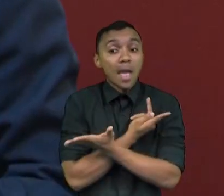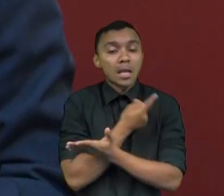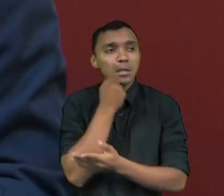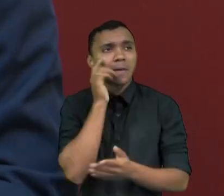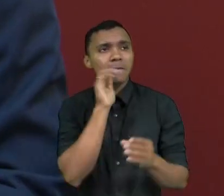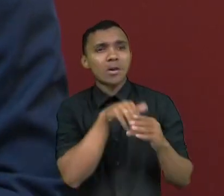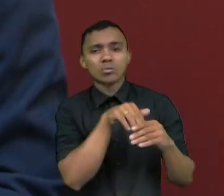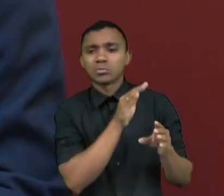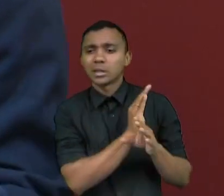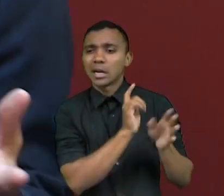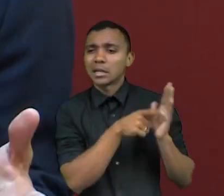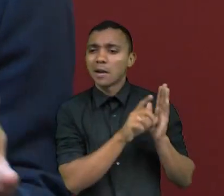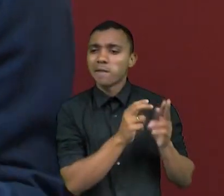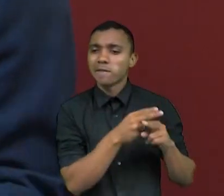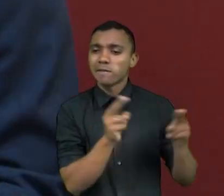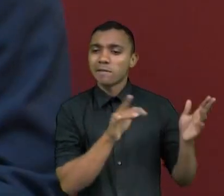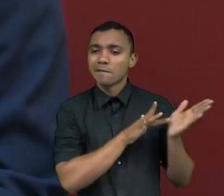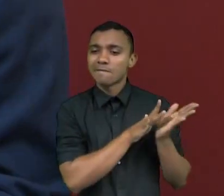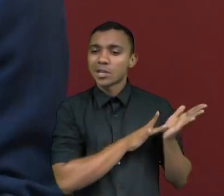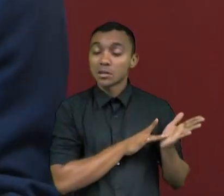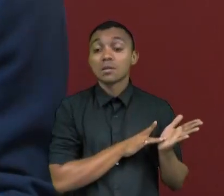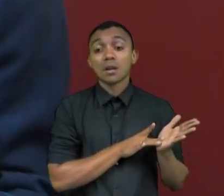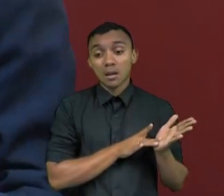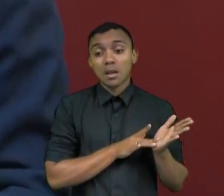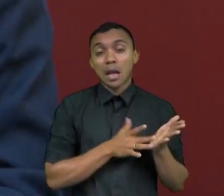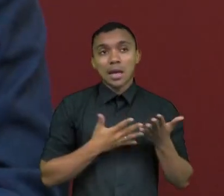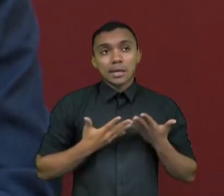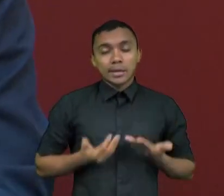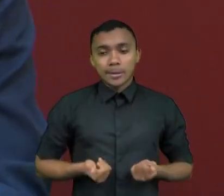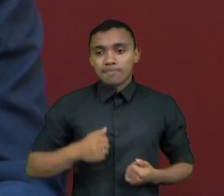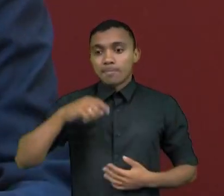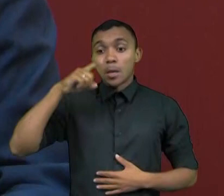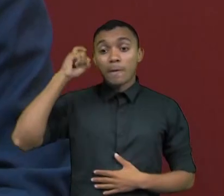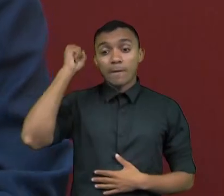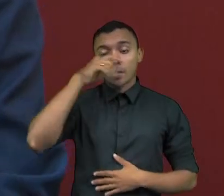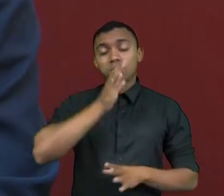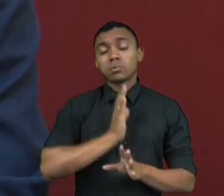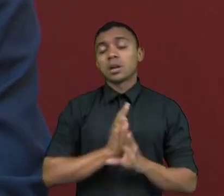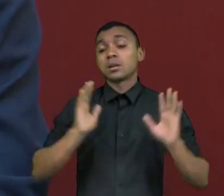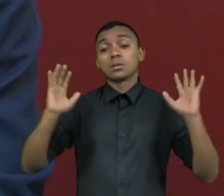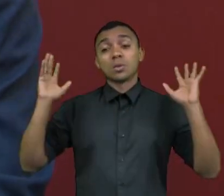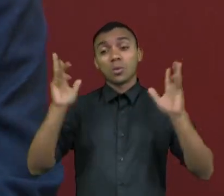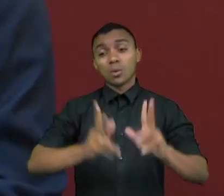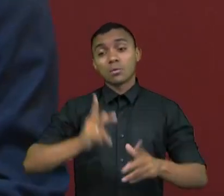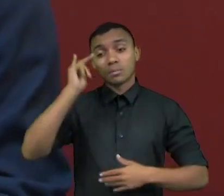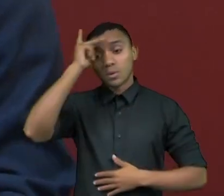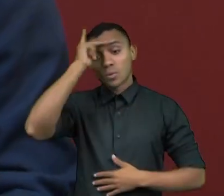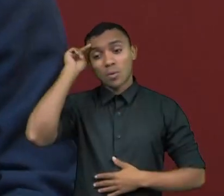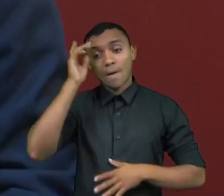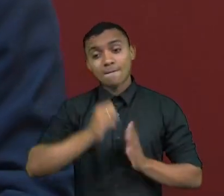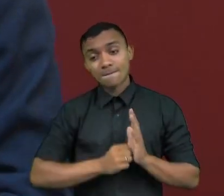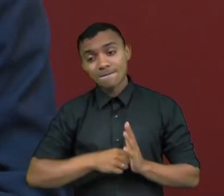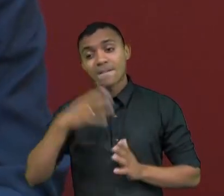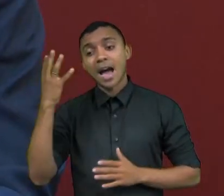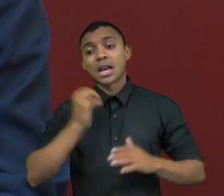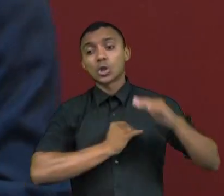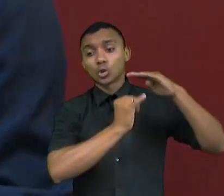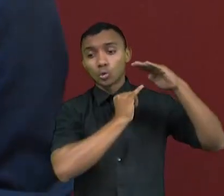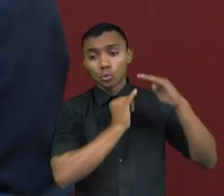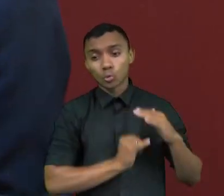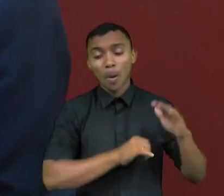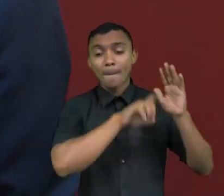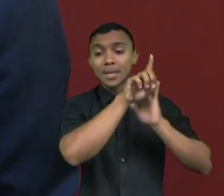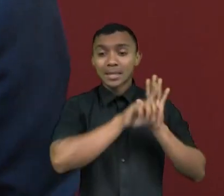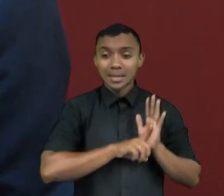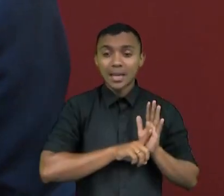Ou seja, é um argumento muito difícil de você aceitar que todo mundo dezenas de institutos de pesquisa dezenas de